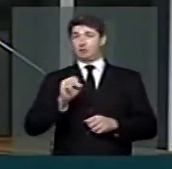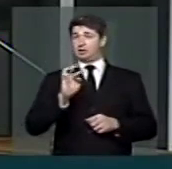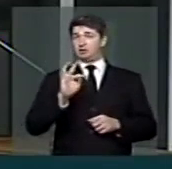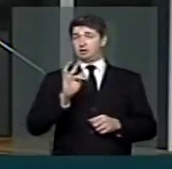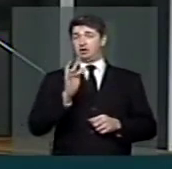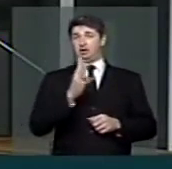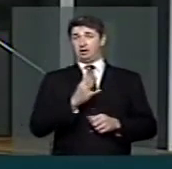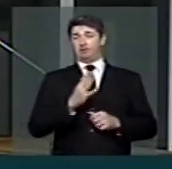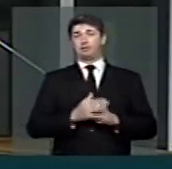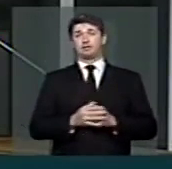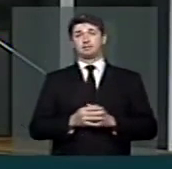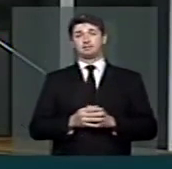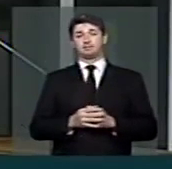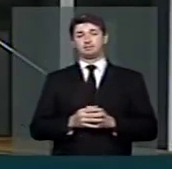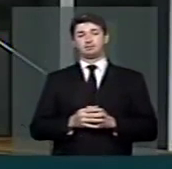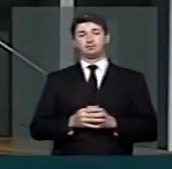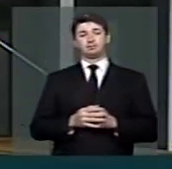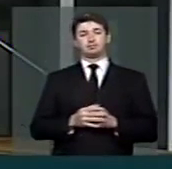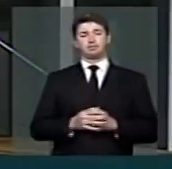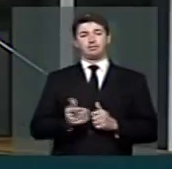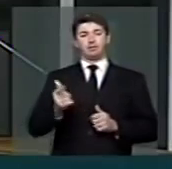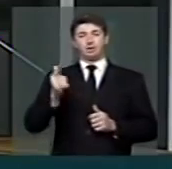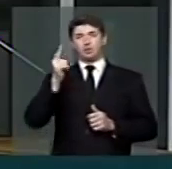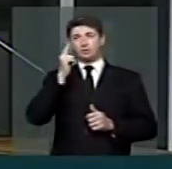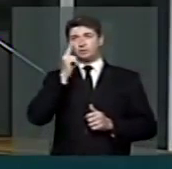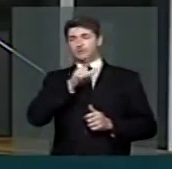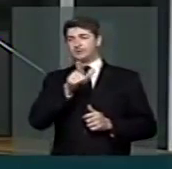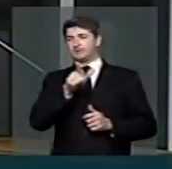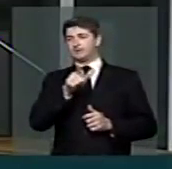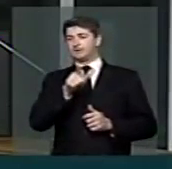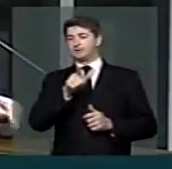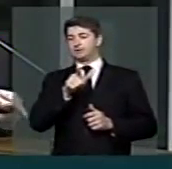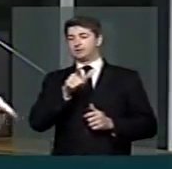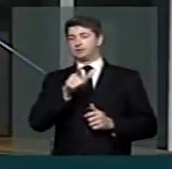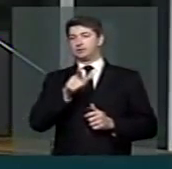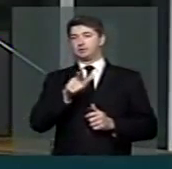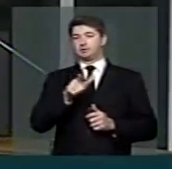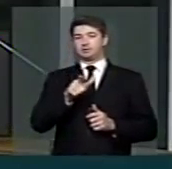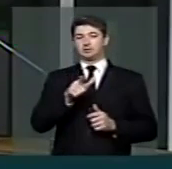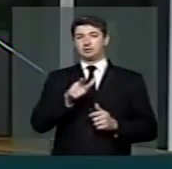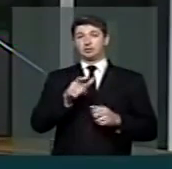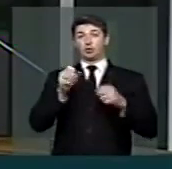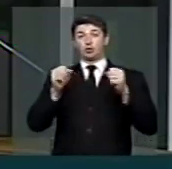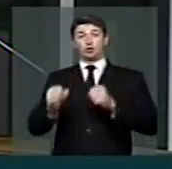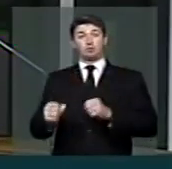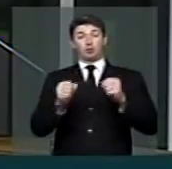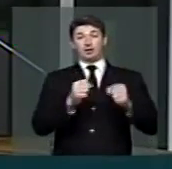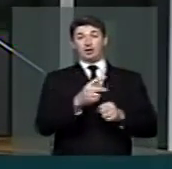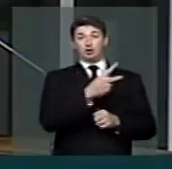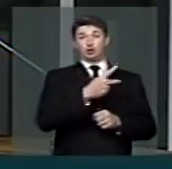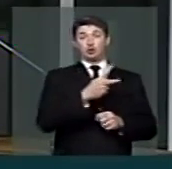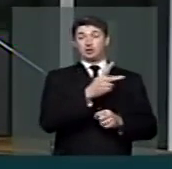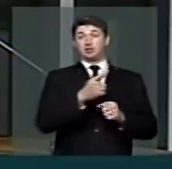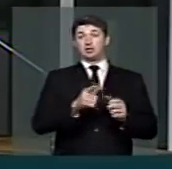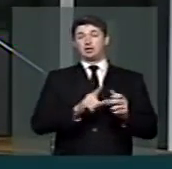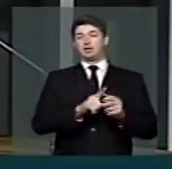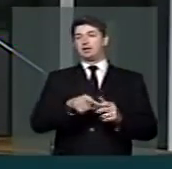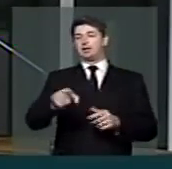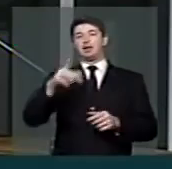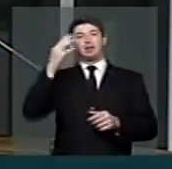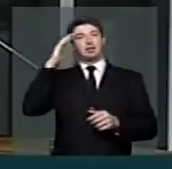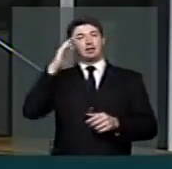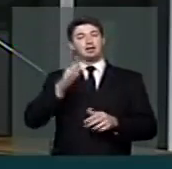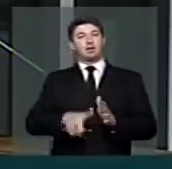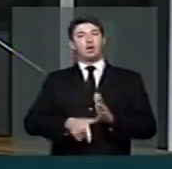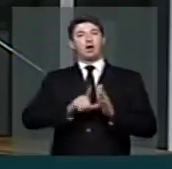Tribunal Federal tenha conseguido, antes que os demais poderes, entender os anseios da